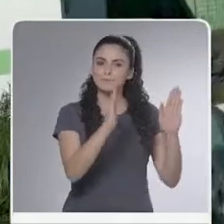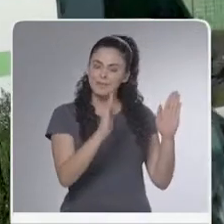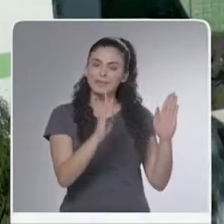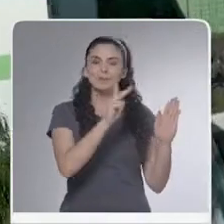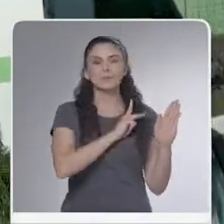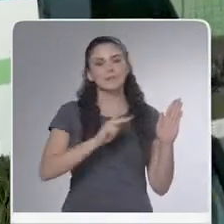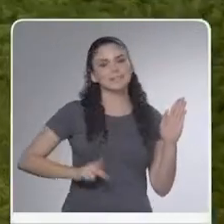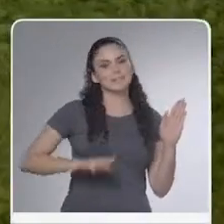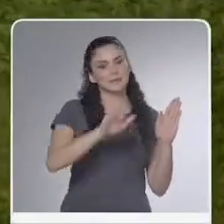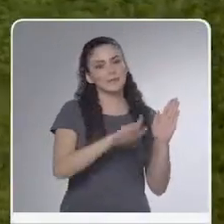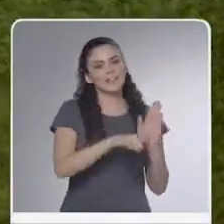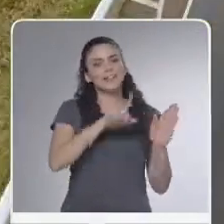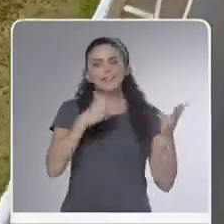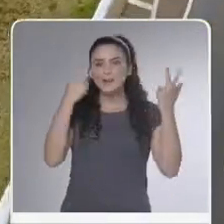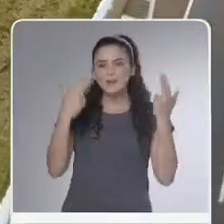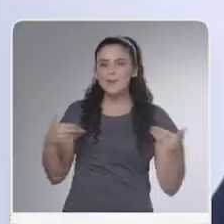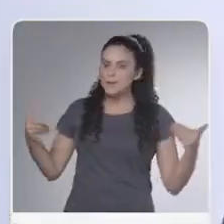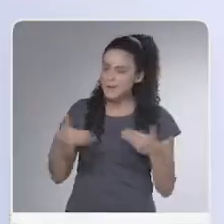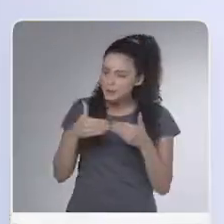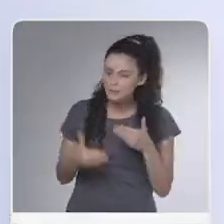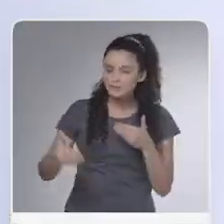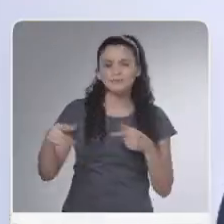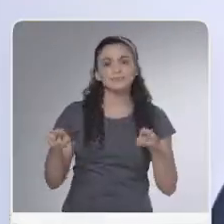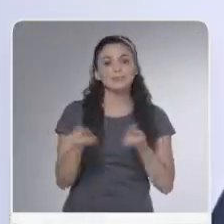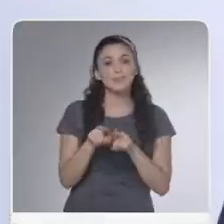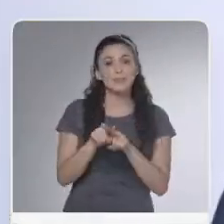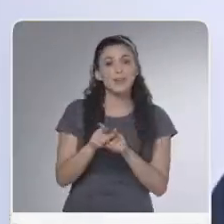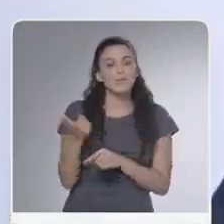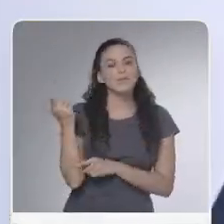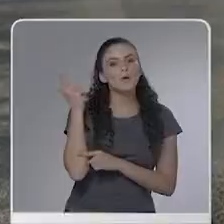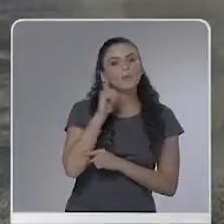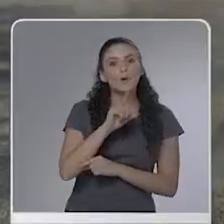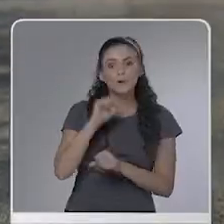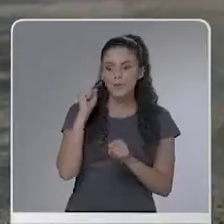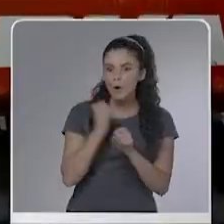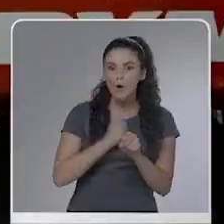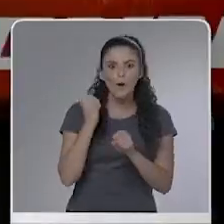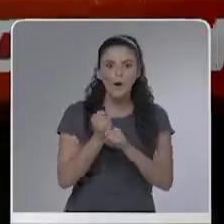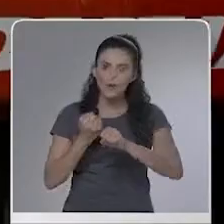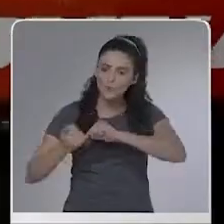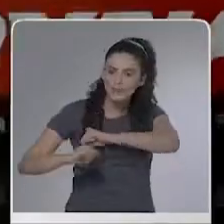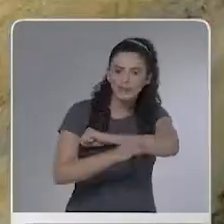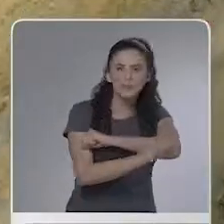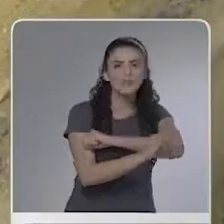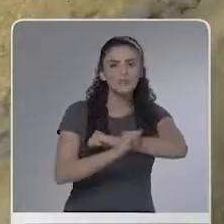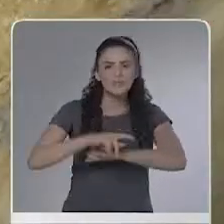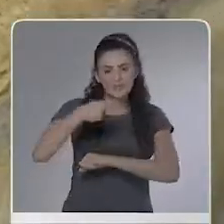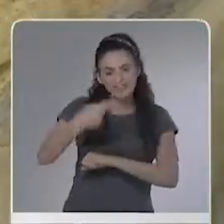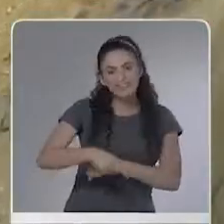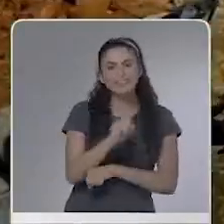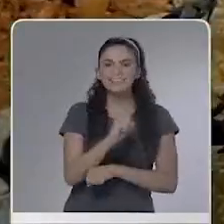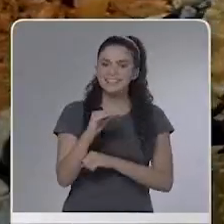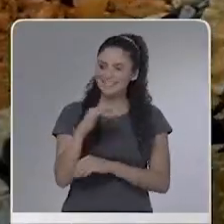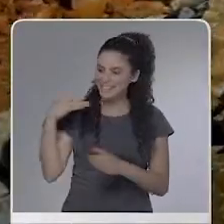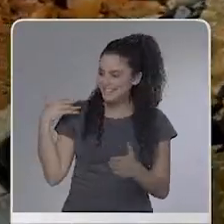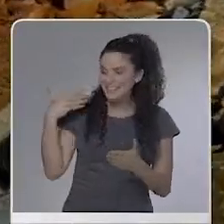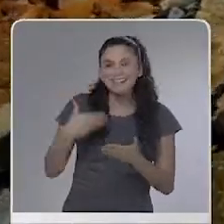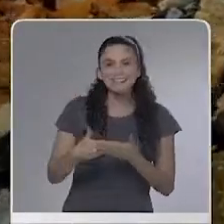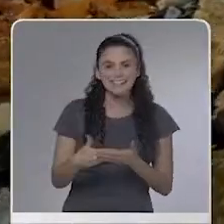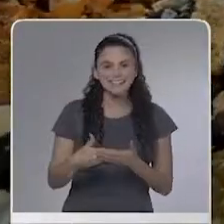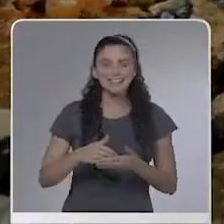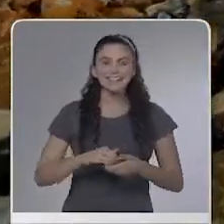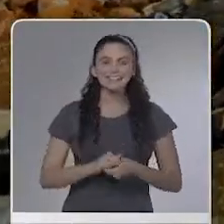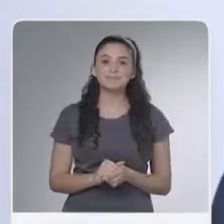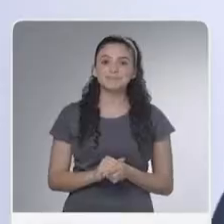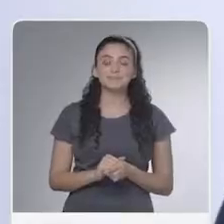como ele já fez quando foi presidente. Agora, vamos fazer o maior conjunto de obras de infraestrutura